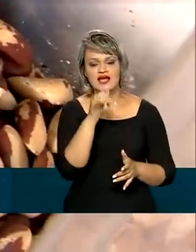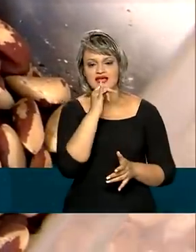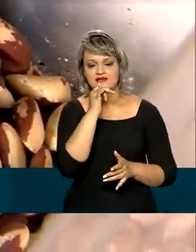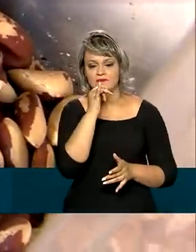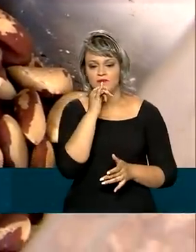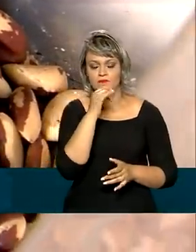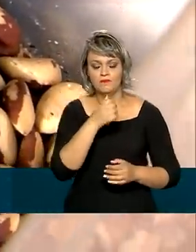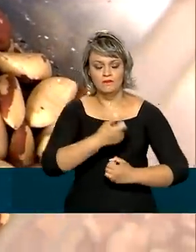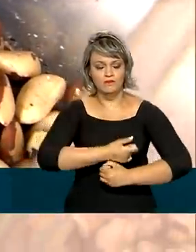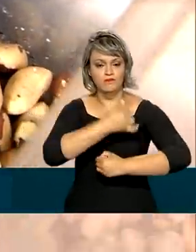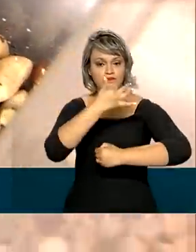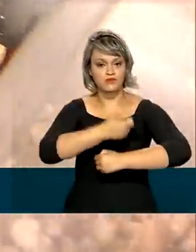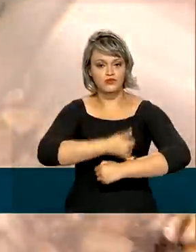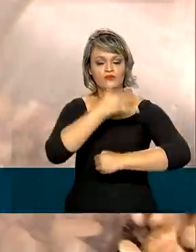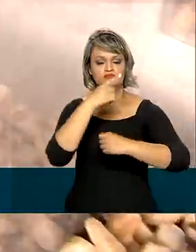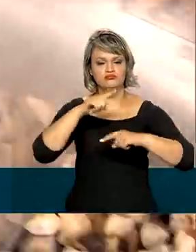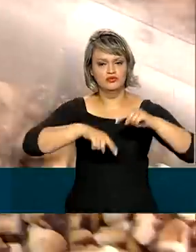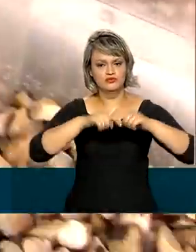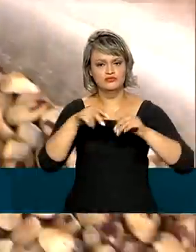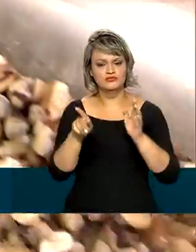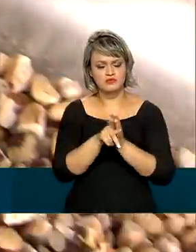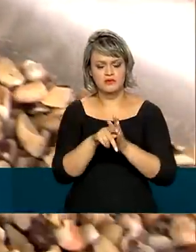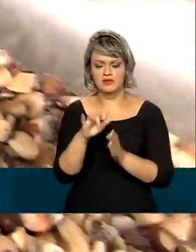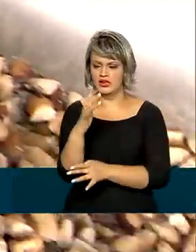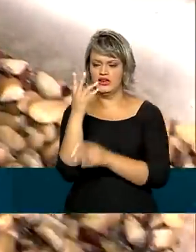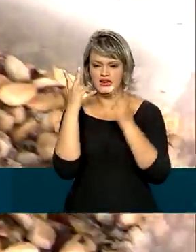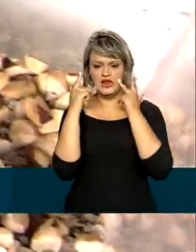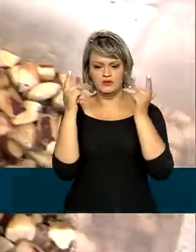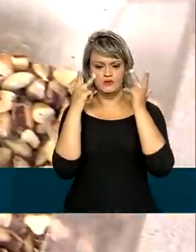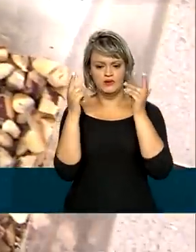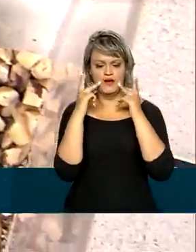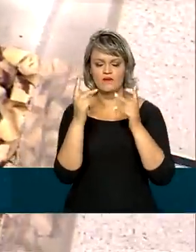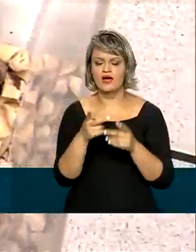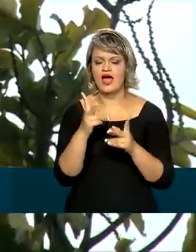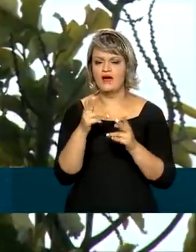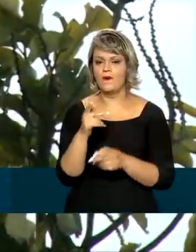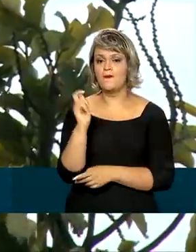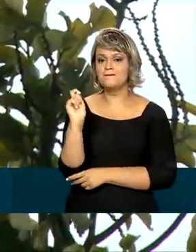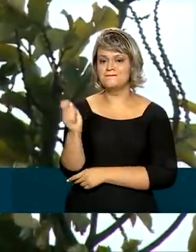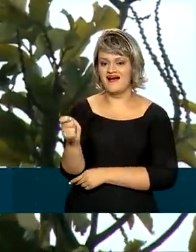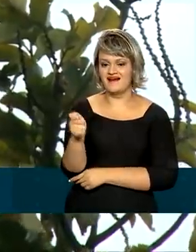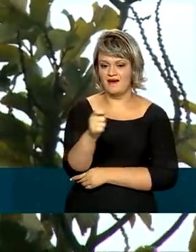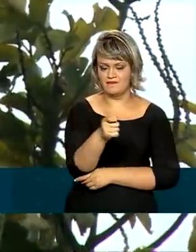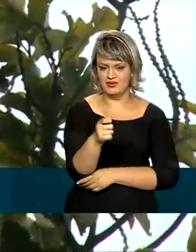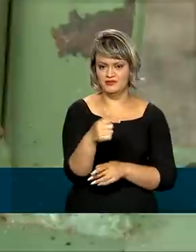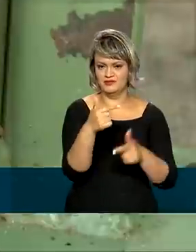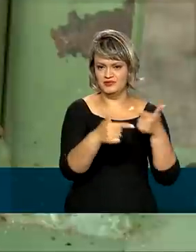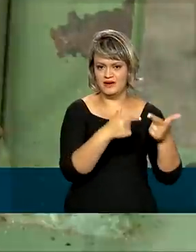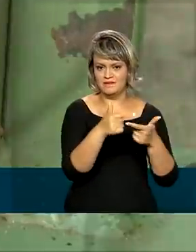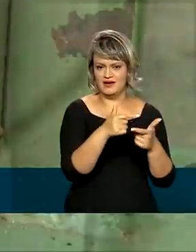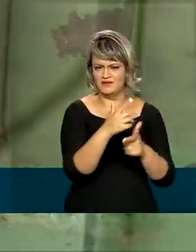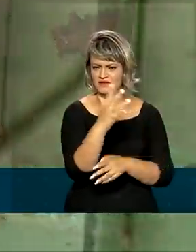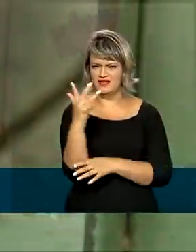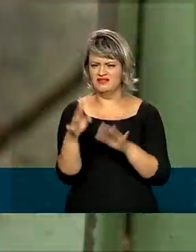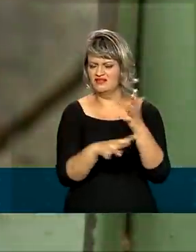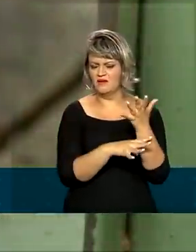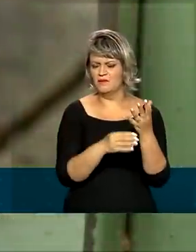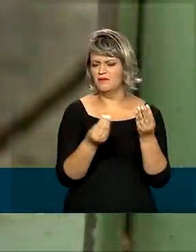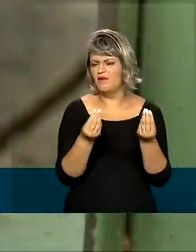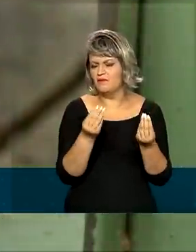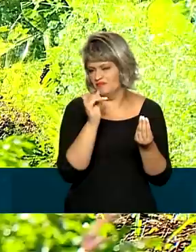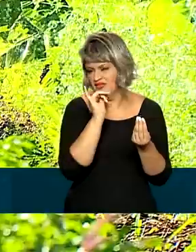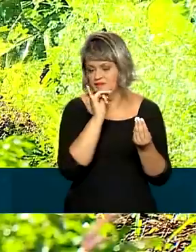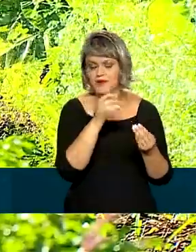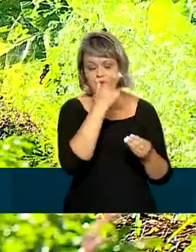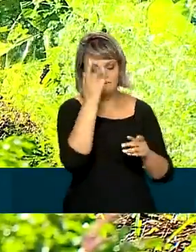Cédula de Produto Rural Verde, que funciona como uma espécie de pagamento por serviços ambientais. Ela incentiva o produtor